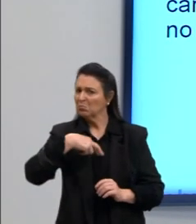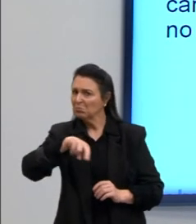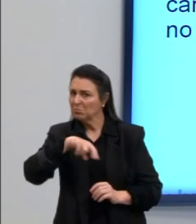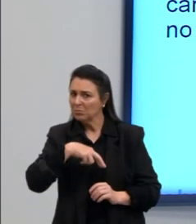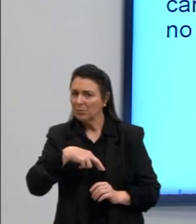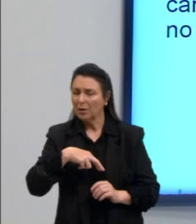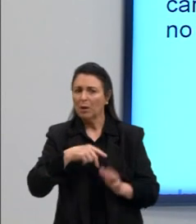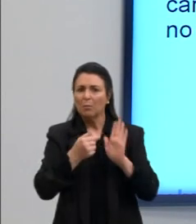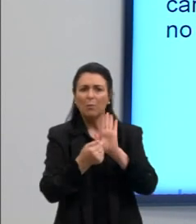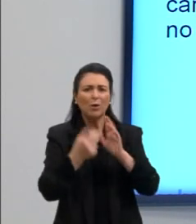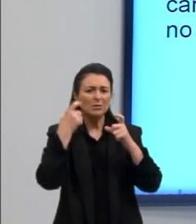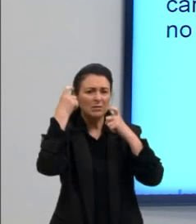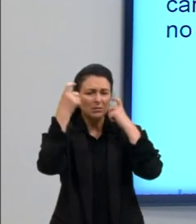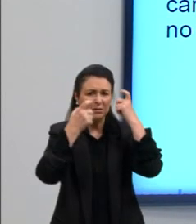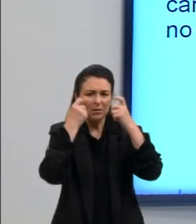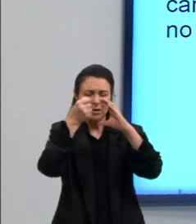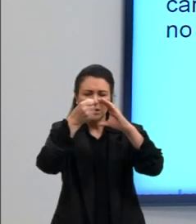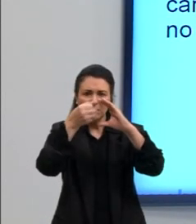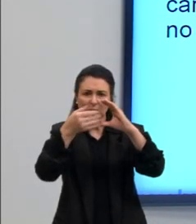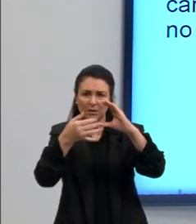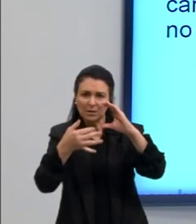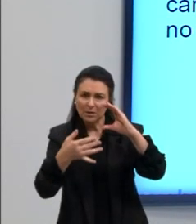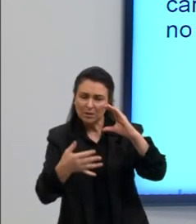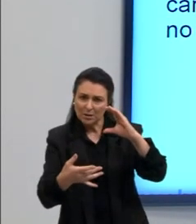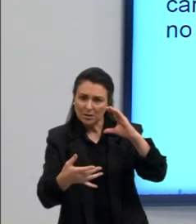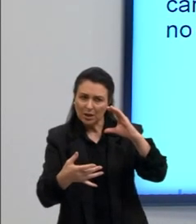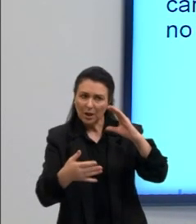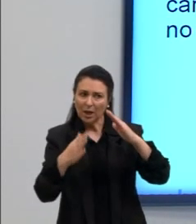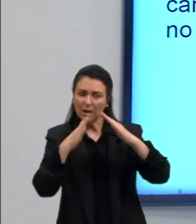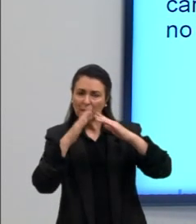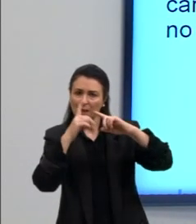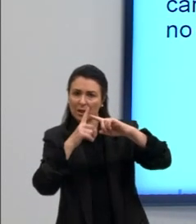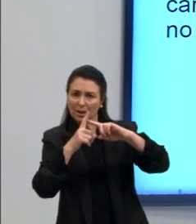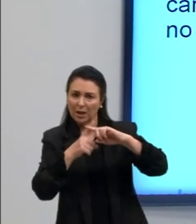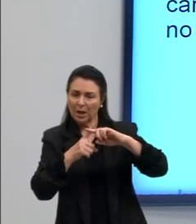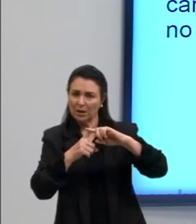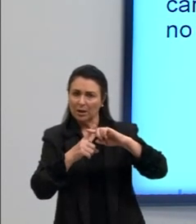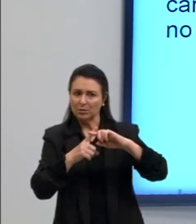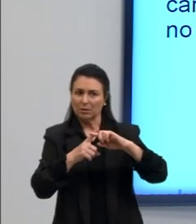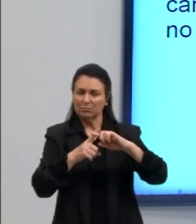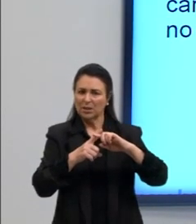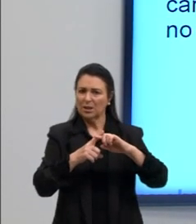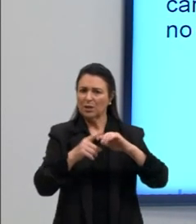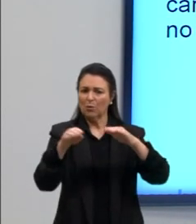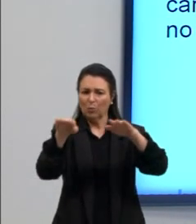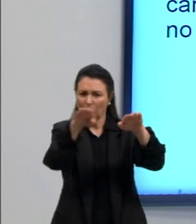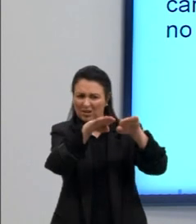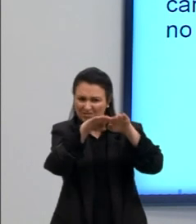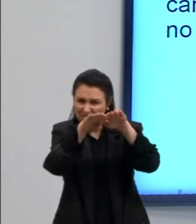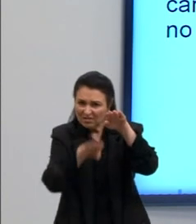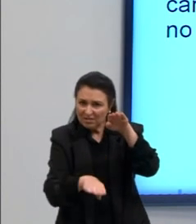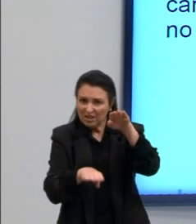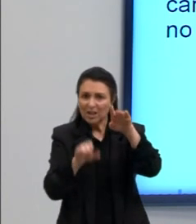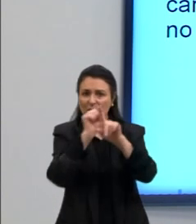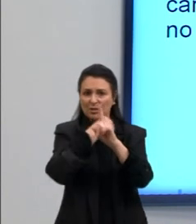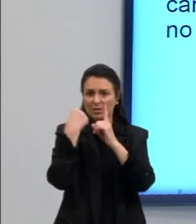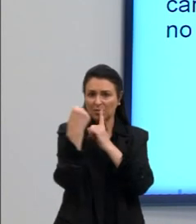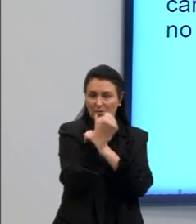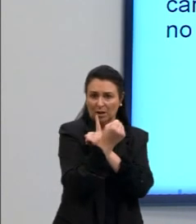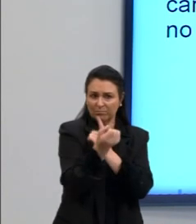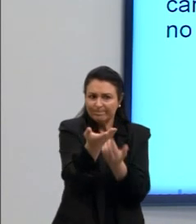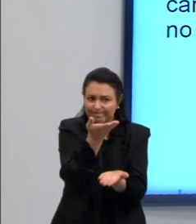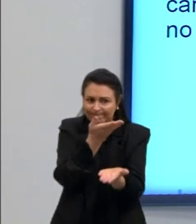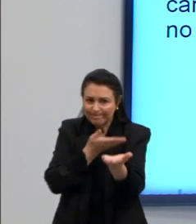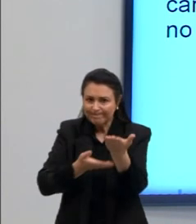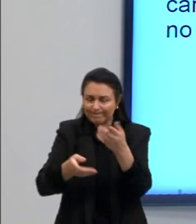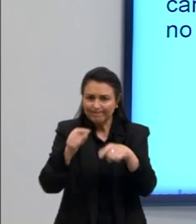preocupação com as características assumidas pela igreja e com as desigualdades sociais compartilhadas no seu tempo